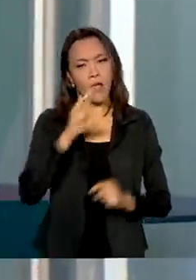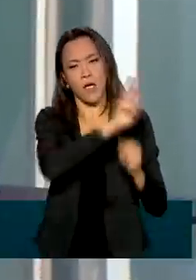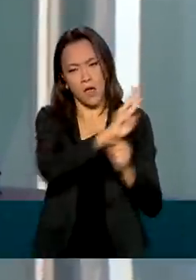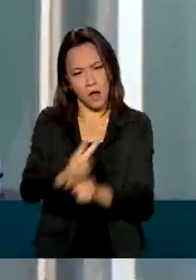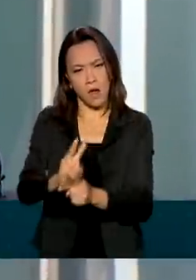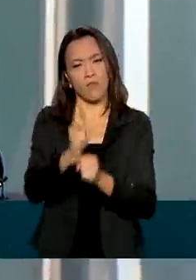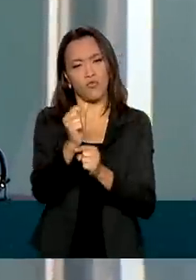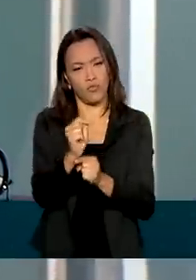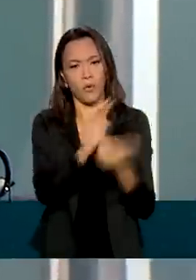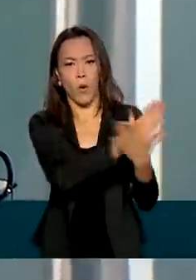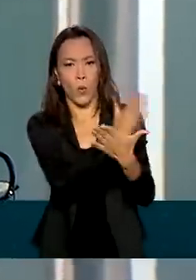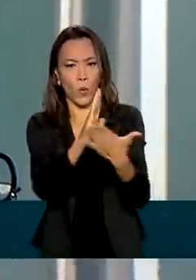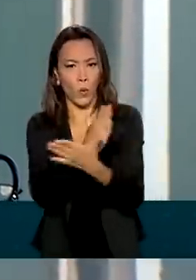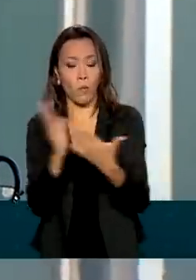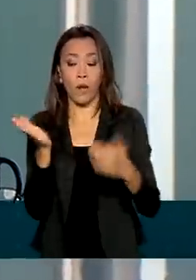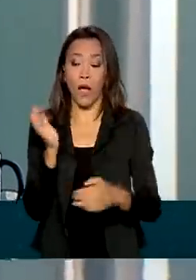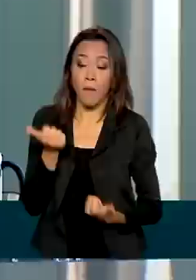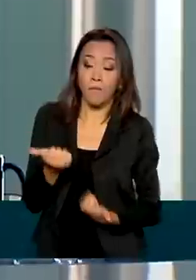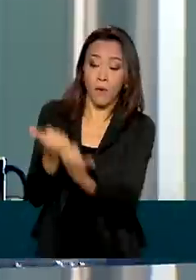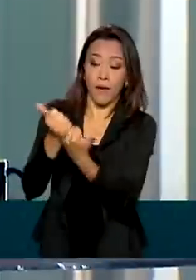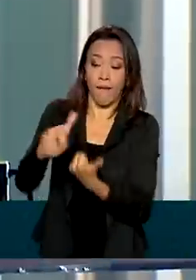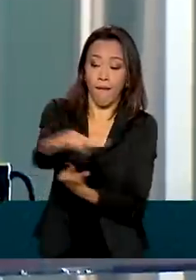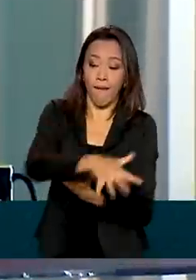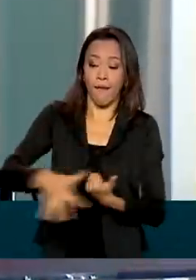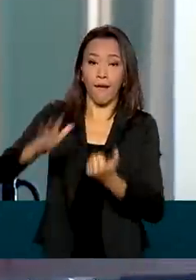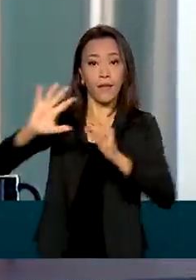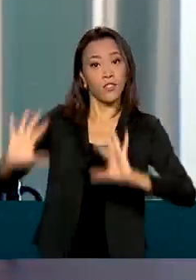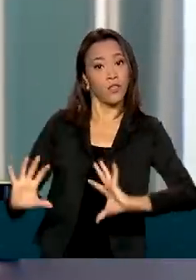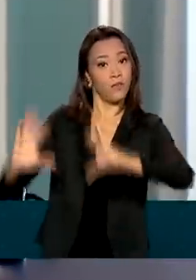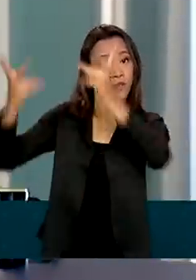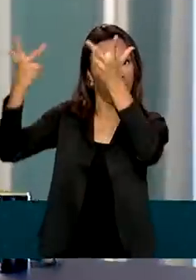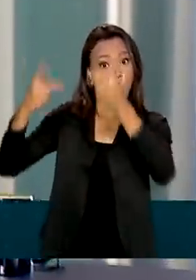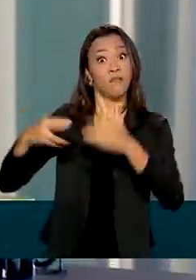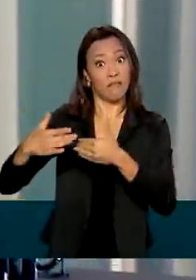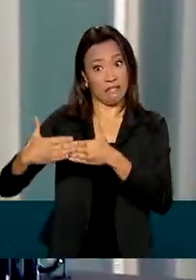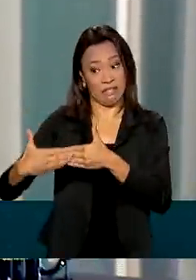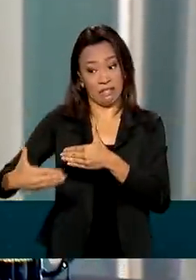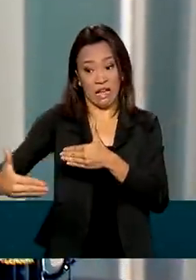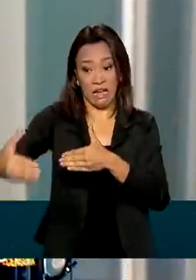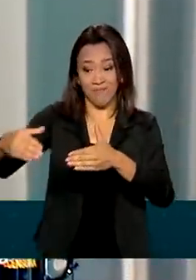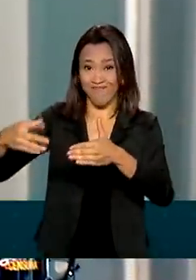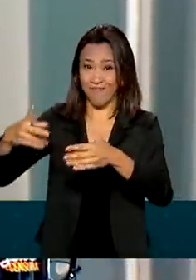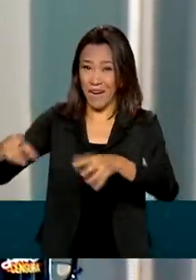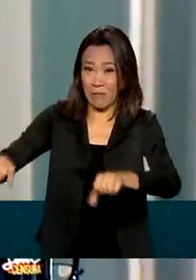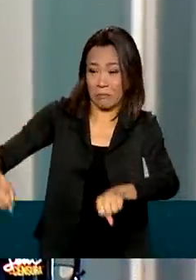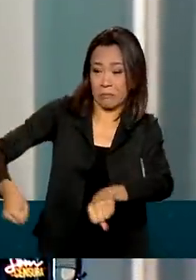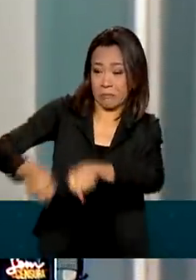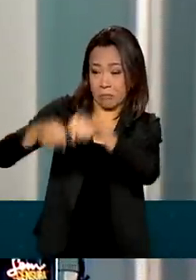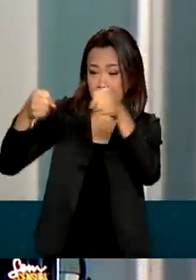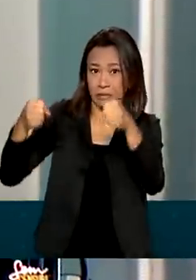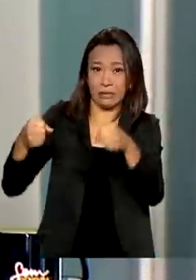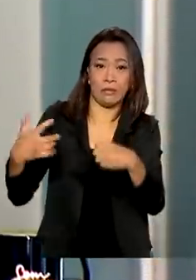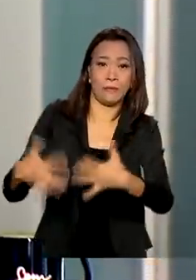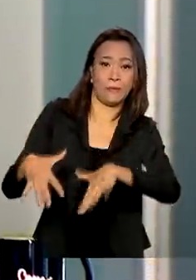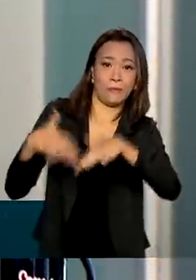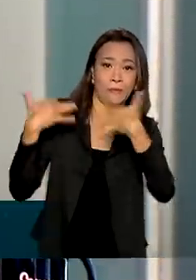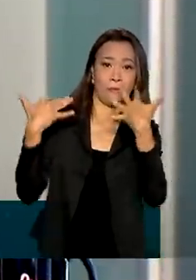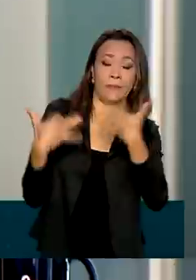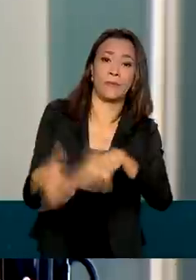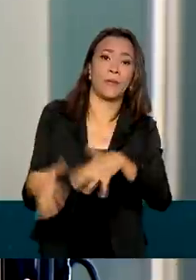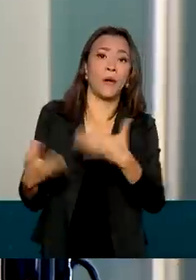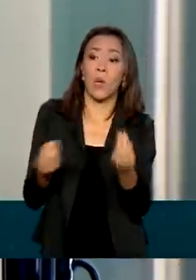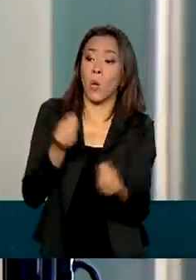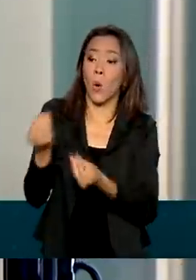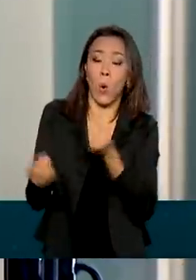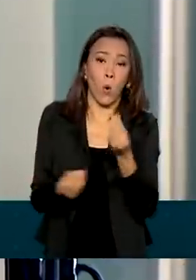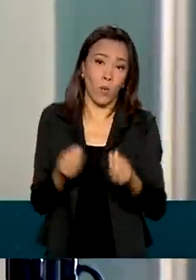ajudar o setor de eventos que está definitivamente a ponto de ser destruído. Não é mais uma questão de como ele vai